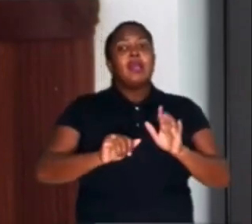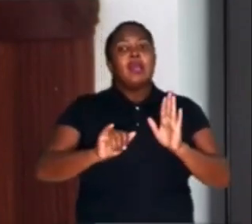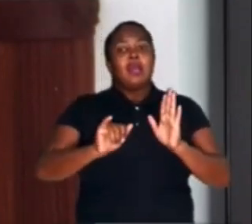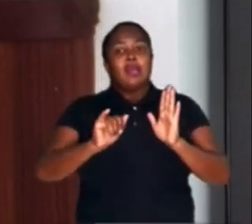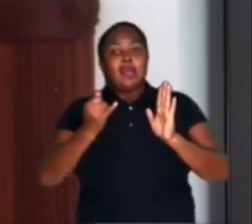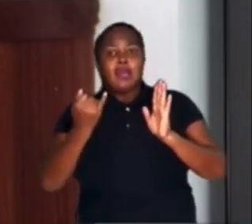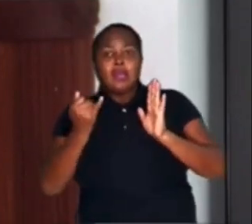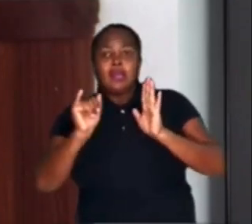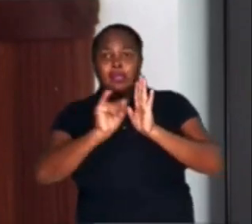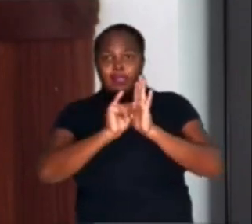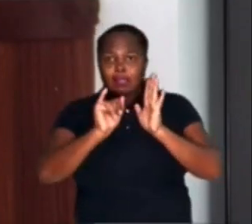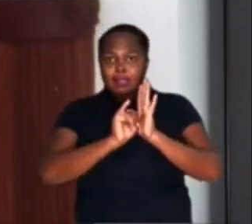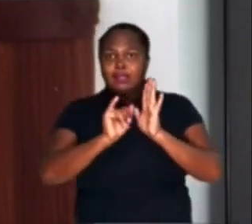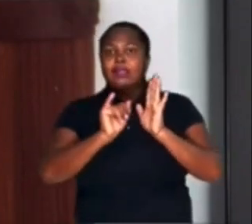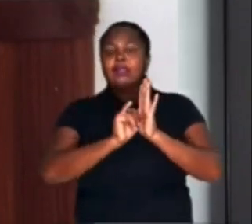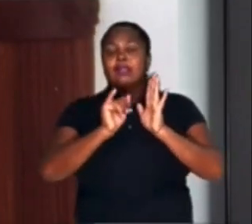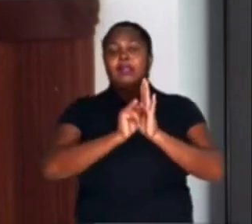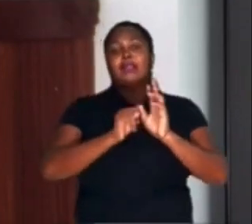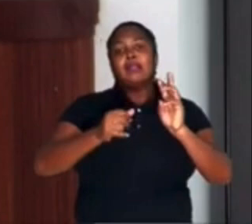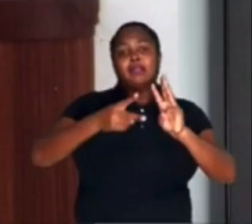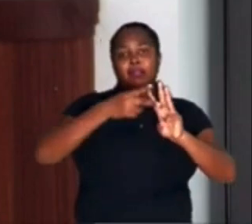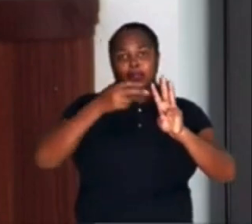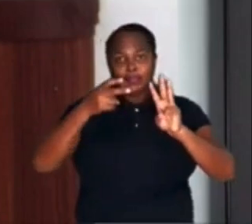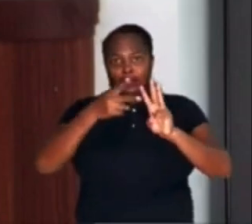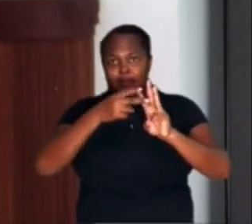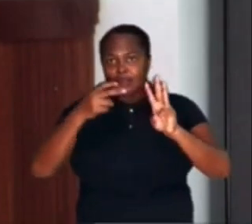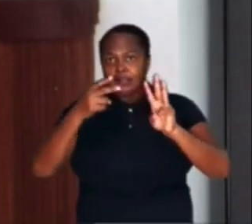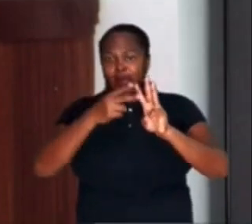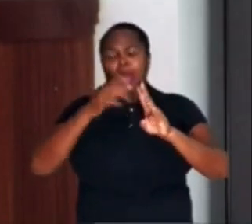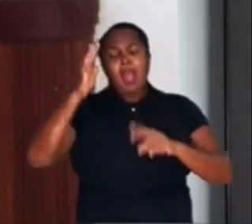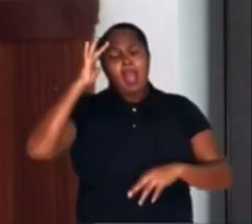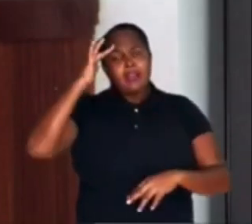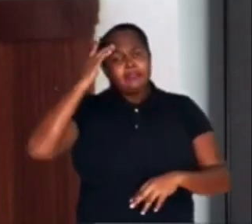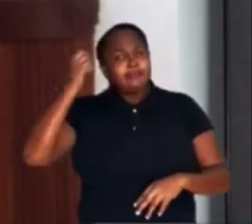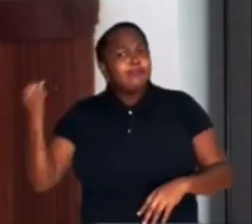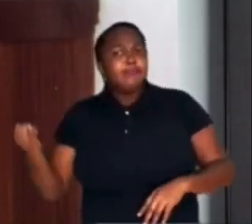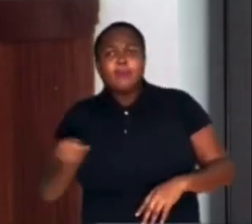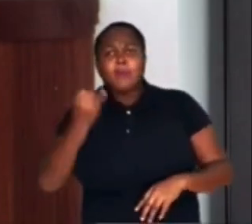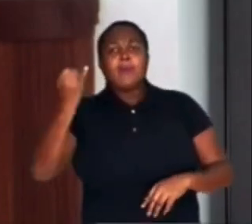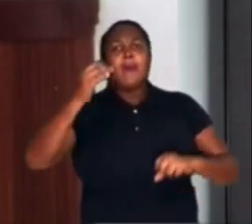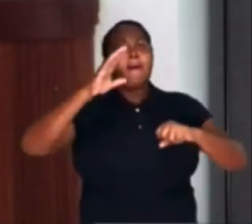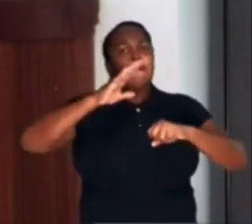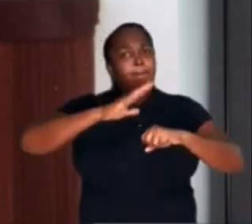projeto, para mim, é tão importante quanto o próprio título de cidadão ilhéense.